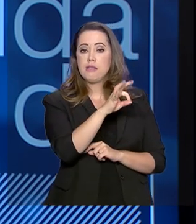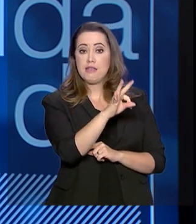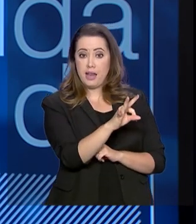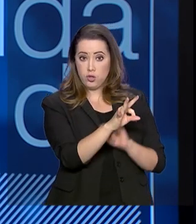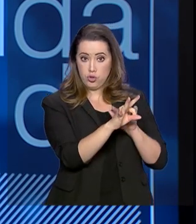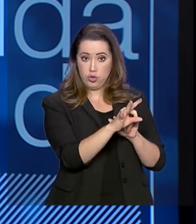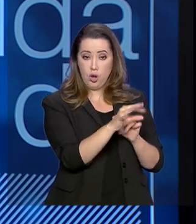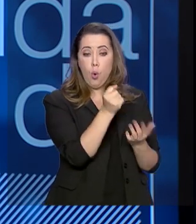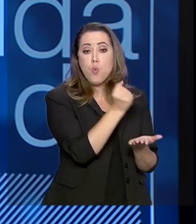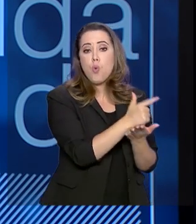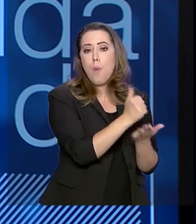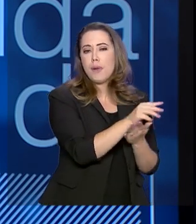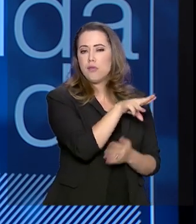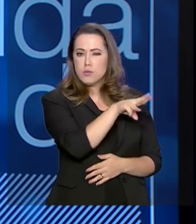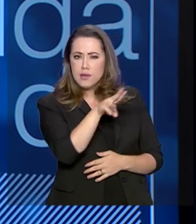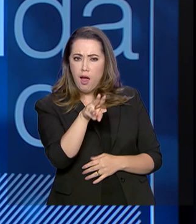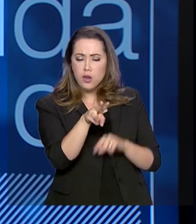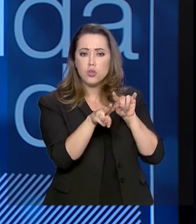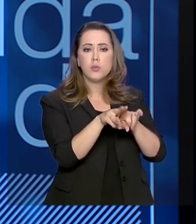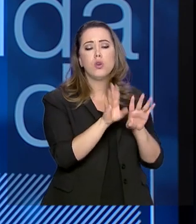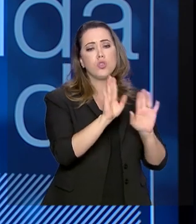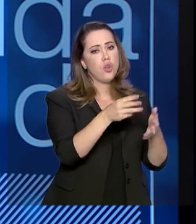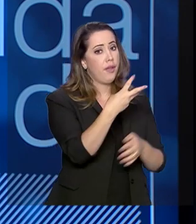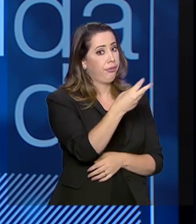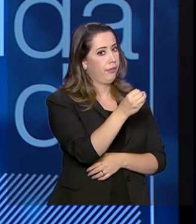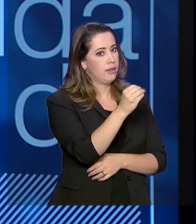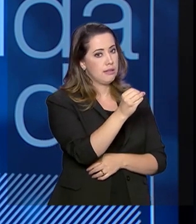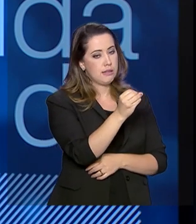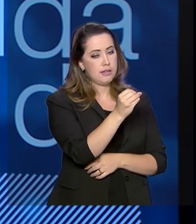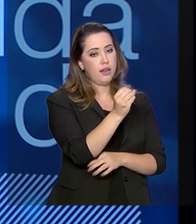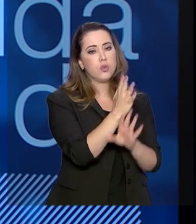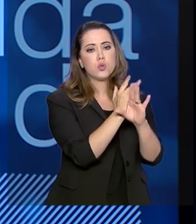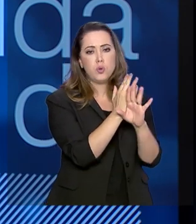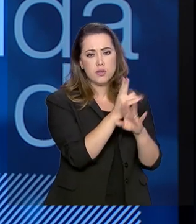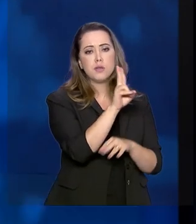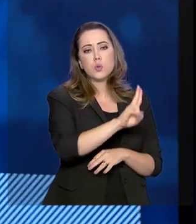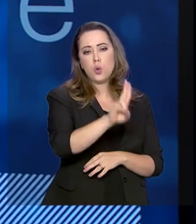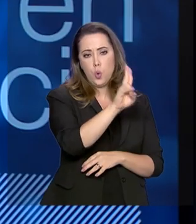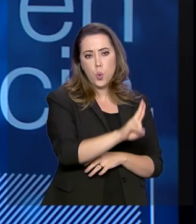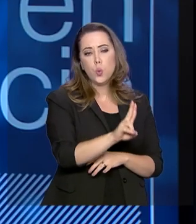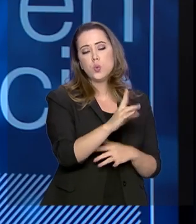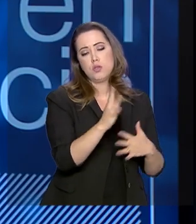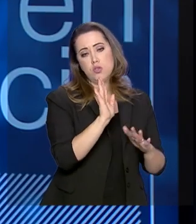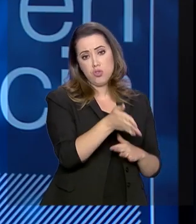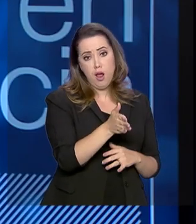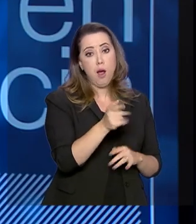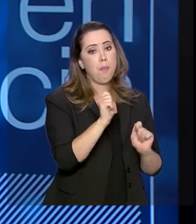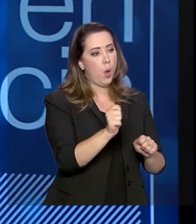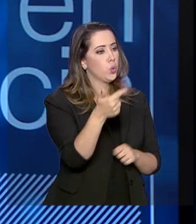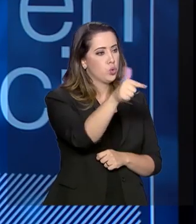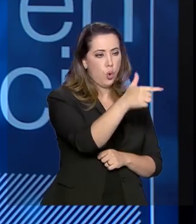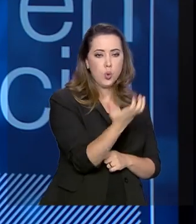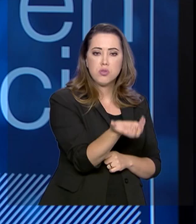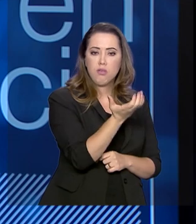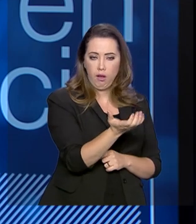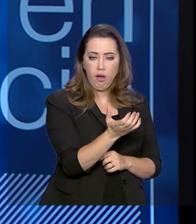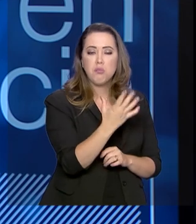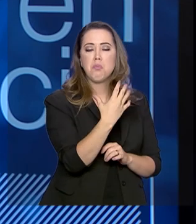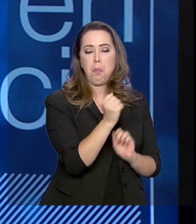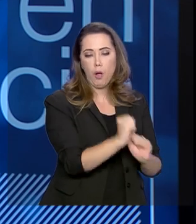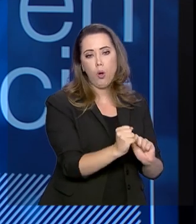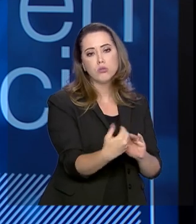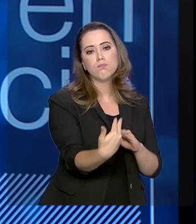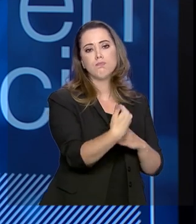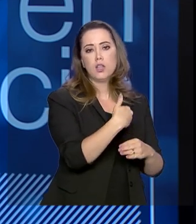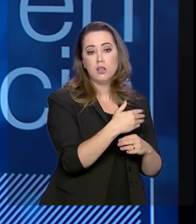cerca de 300 municípios no Brasil. Qualquer estado ou município que quiser utilizá-lo vai poder usar também para ter a ferramenta tecnológica